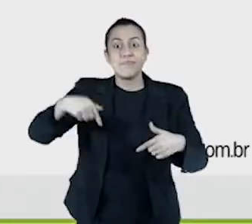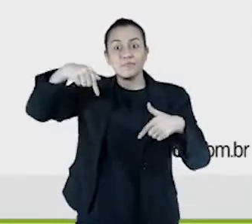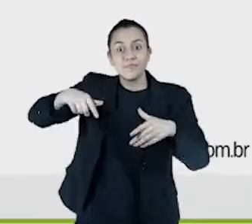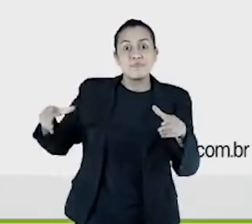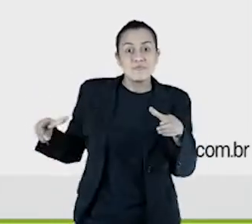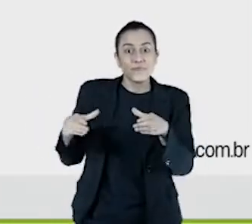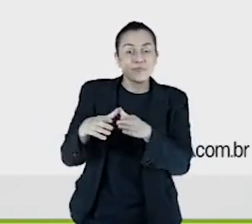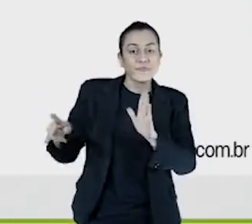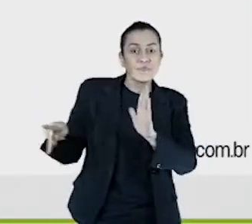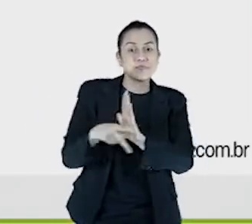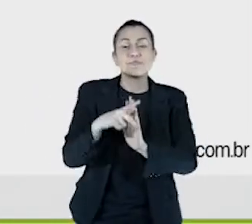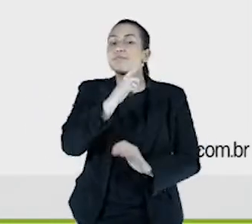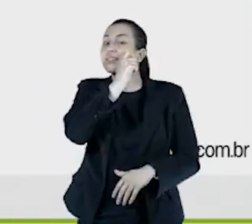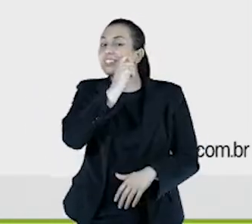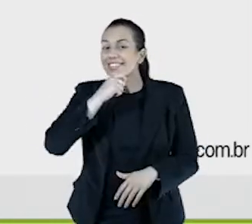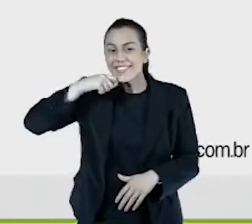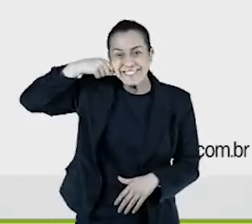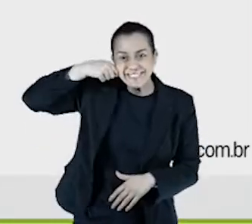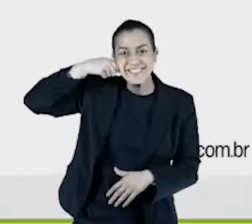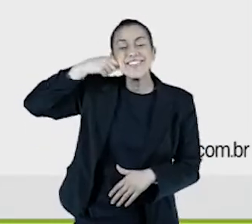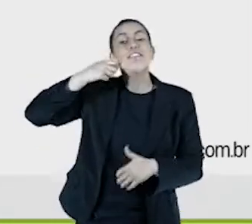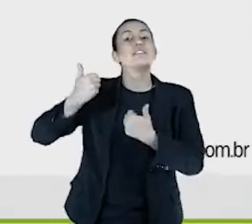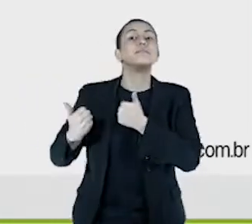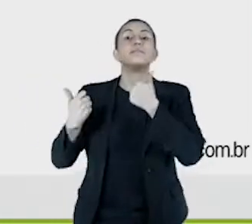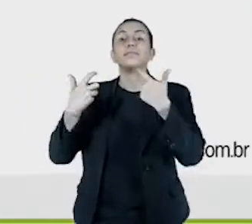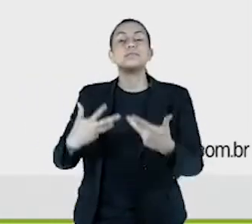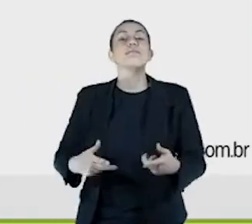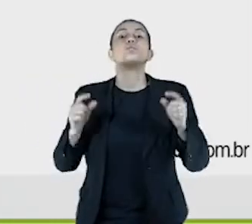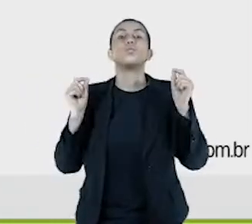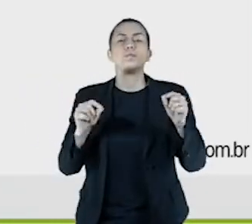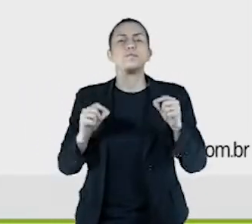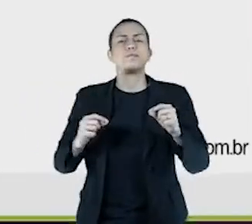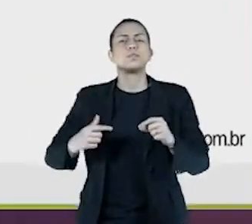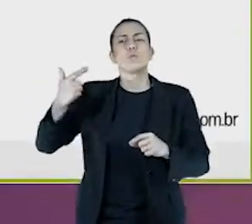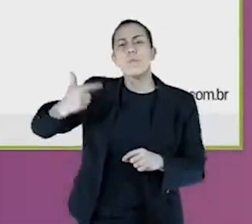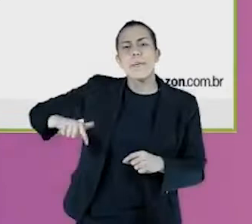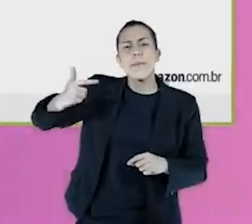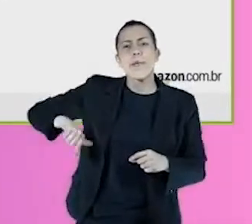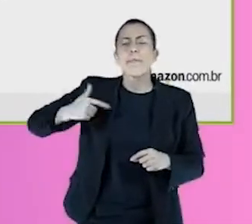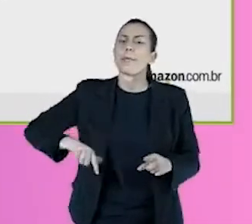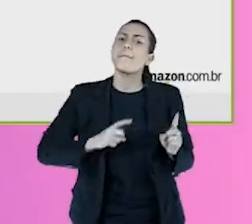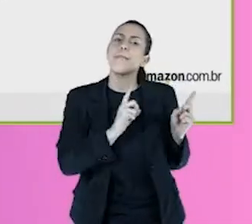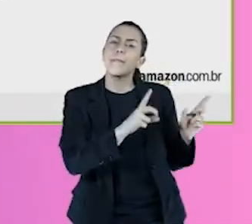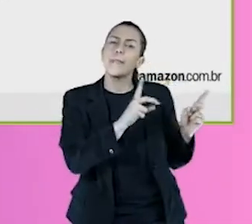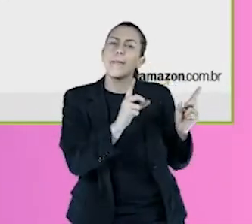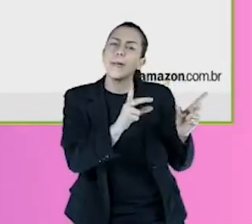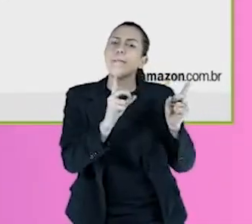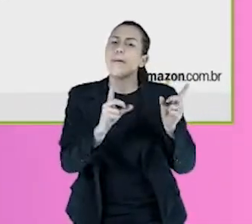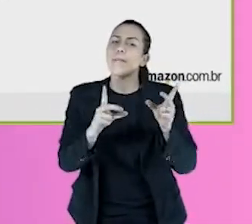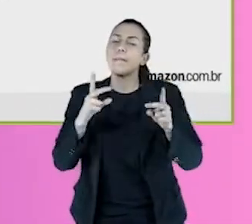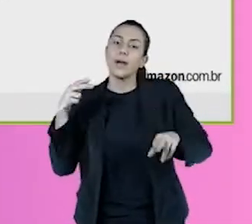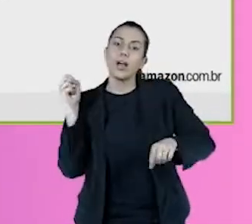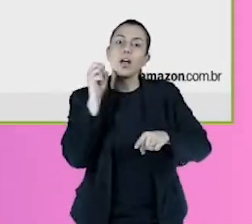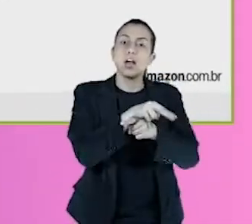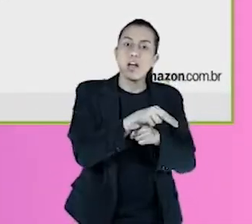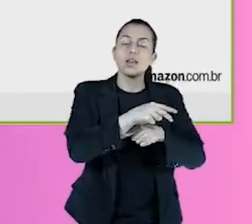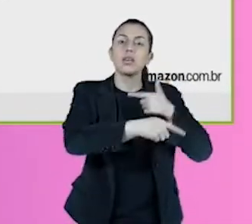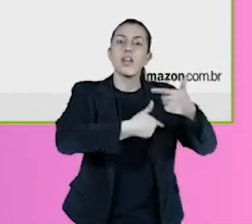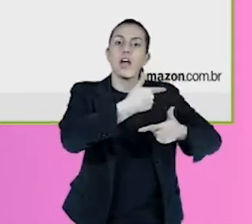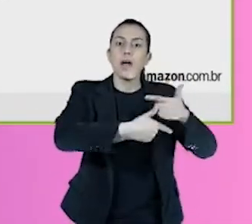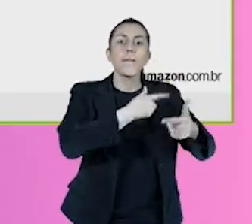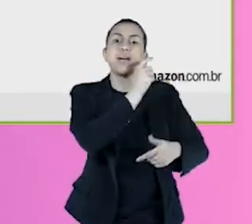aplicado aqui, cada um pode adaptar ao seu negócio, a gente está falando o seguinte, quanto mais vendedores, né, quanto mais vendedores eu trago para a Amazon com